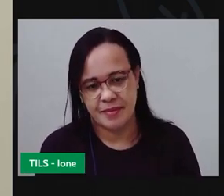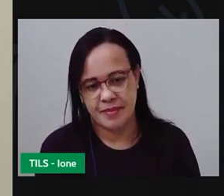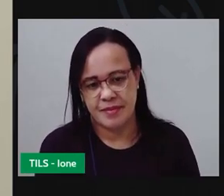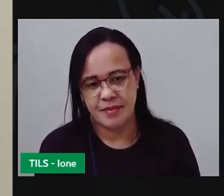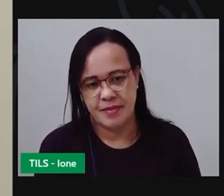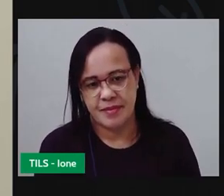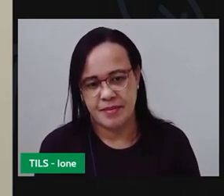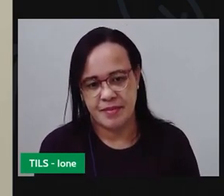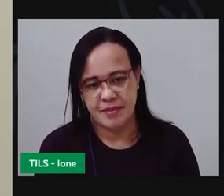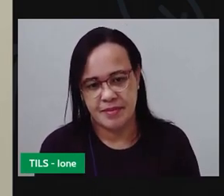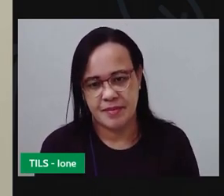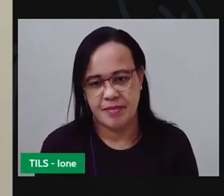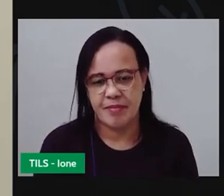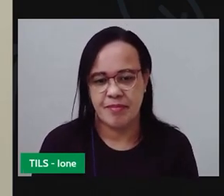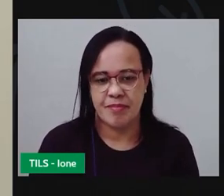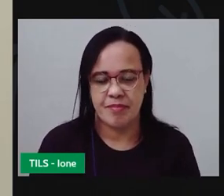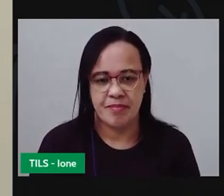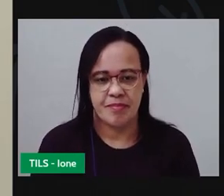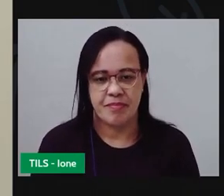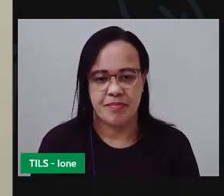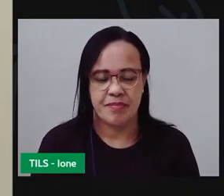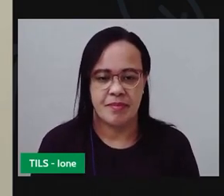vou tirar aqui a canpa